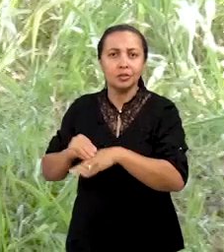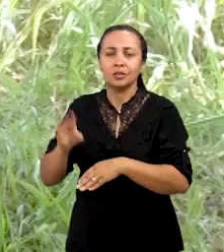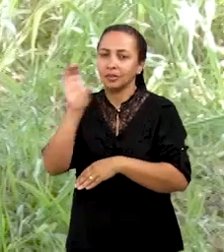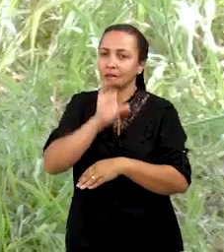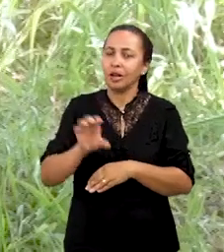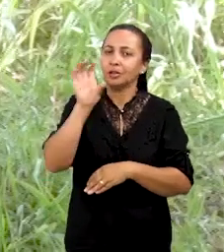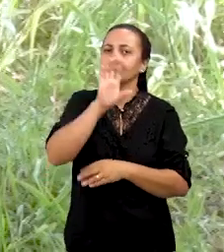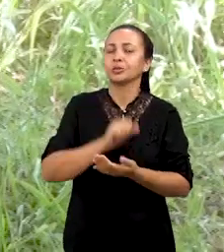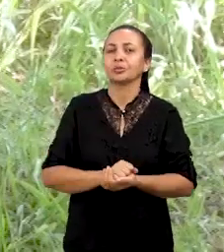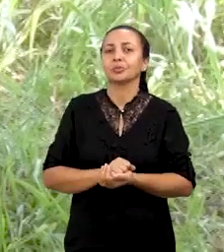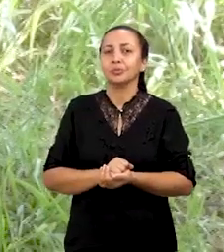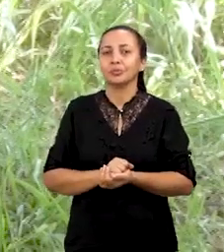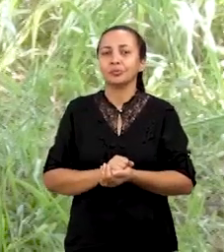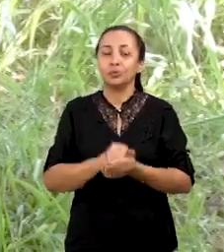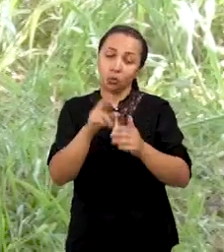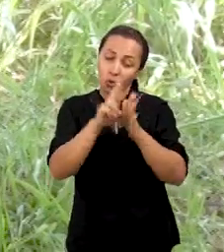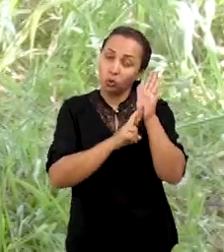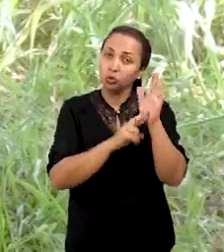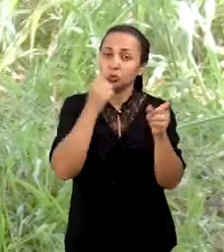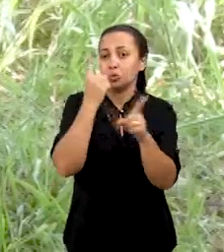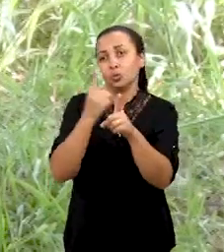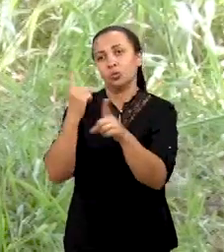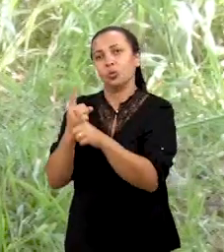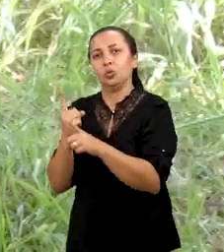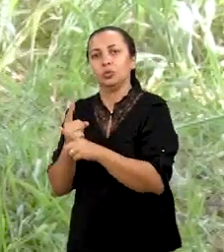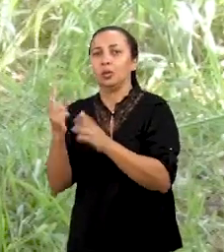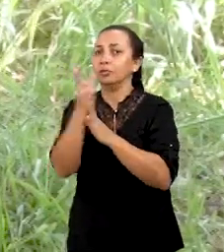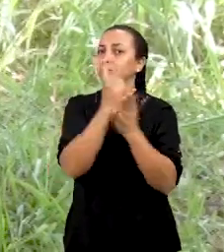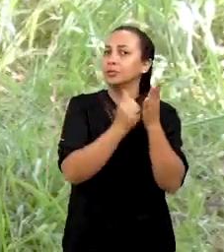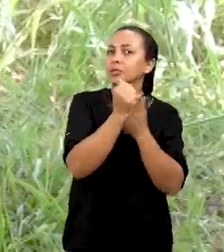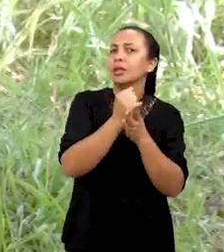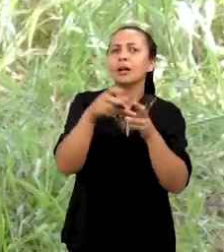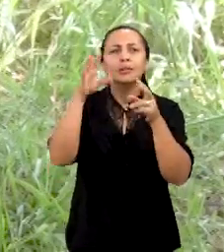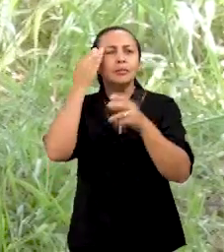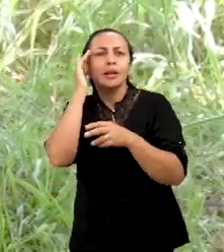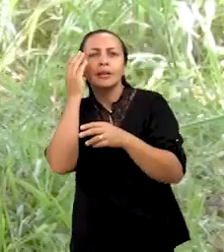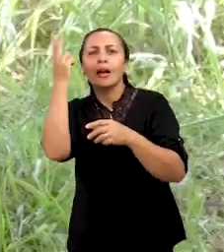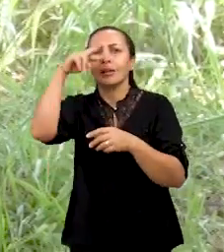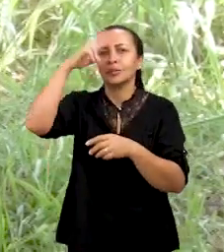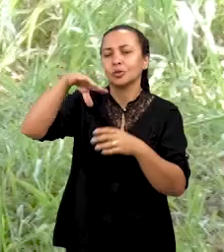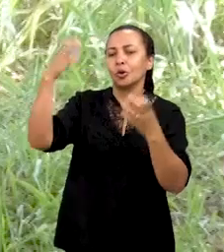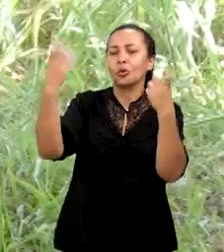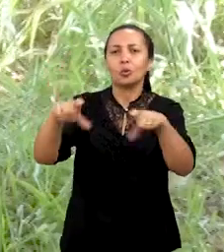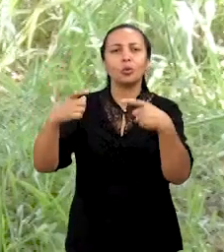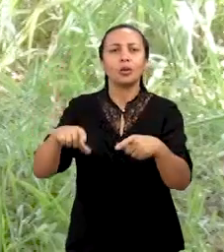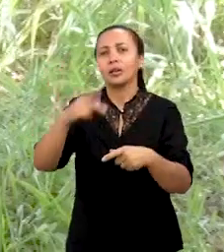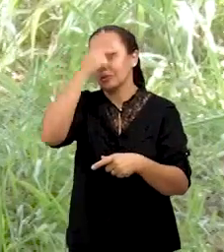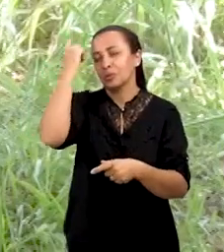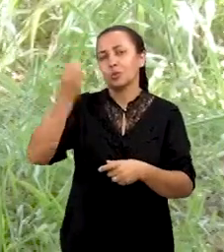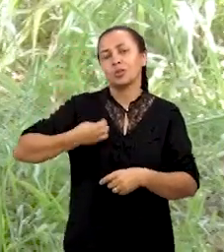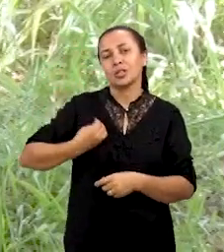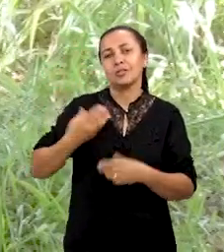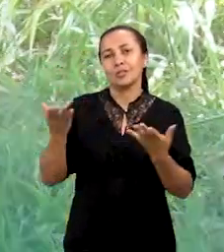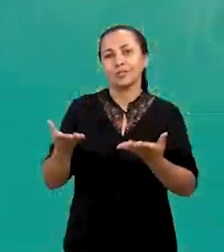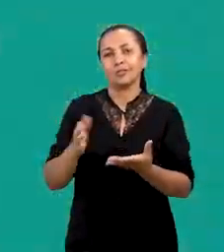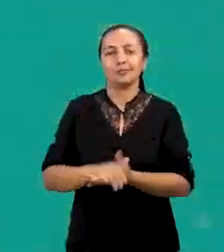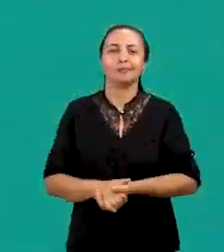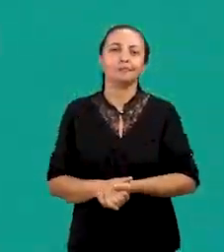região. Os registros encontrados ajudam a compreender a história do lugar e das pessoas que ali vivem.